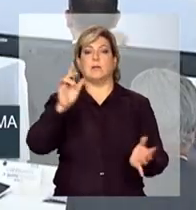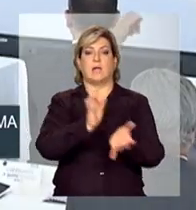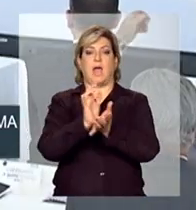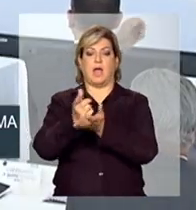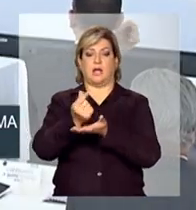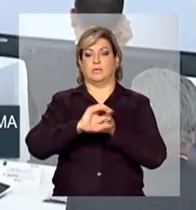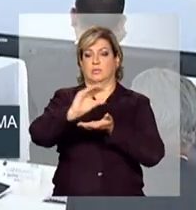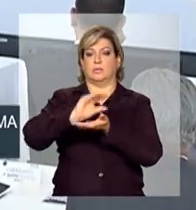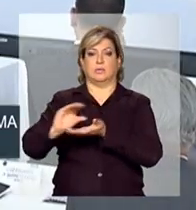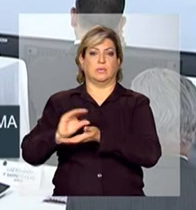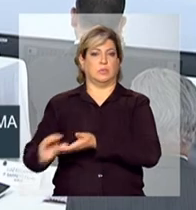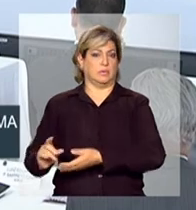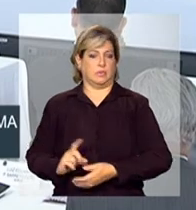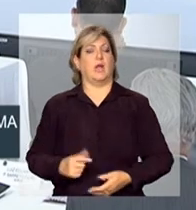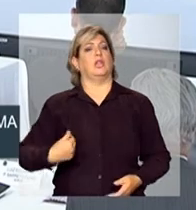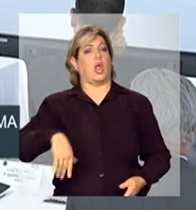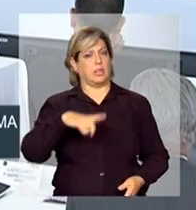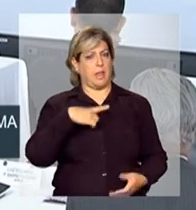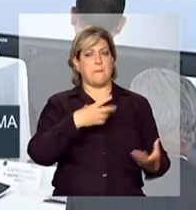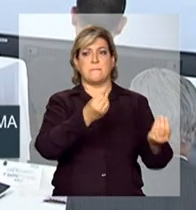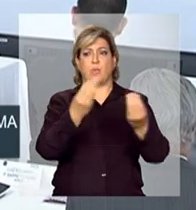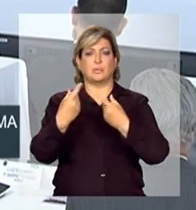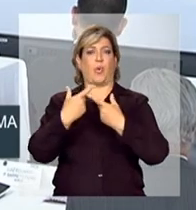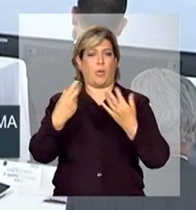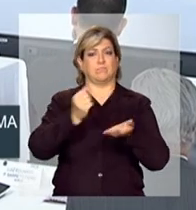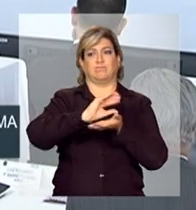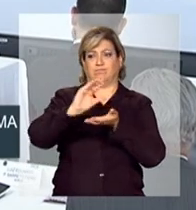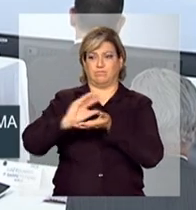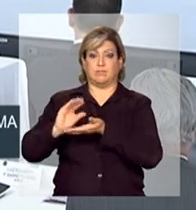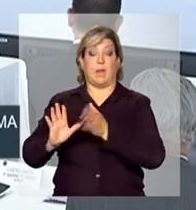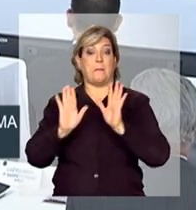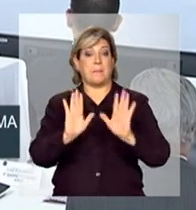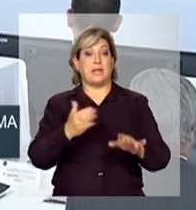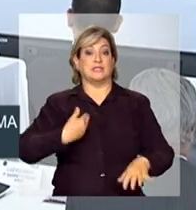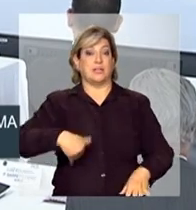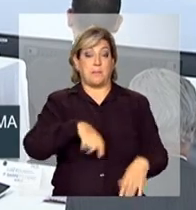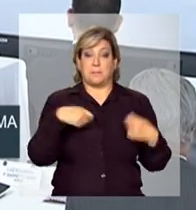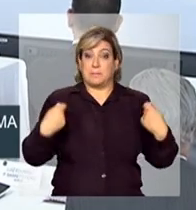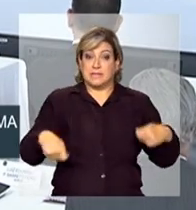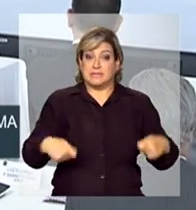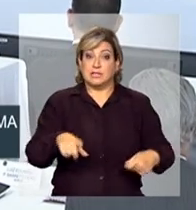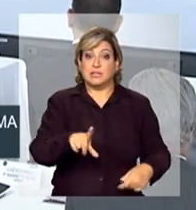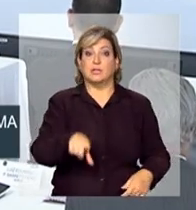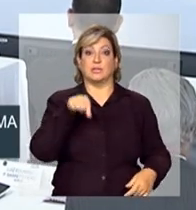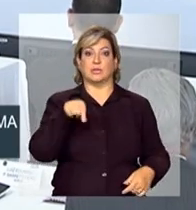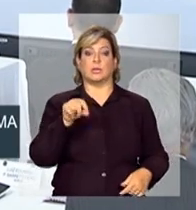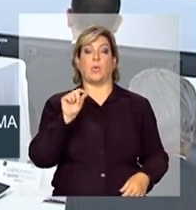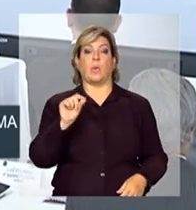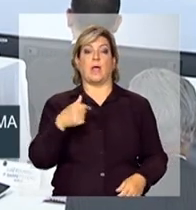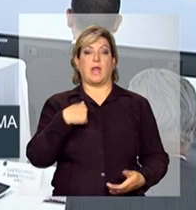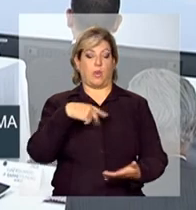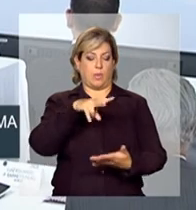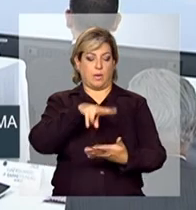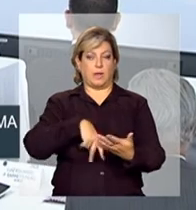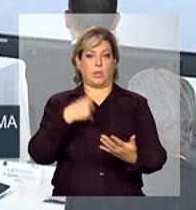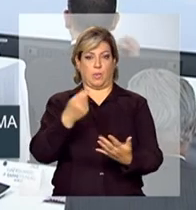esses recursos, nós temos, mas nós temos de escolher, o que eu li num texto,